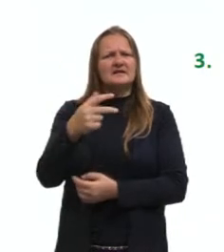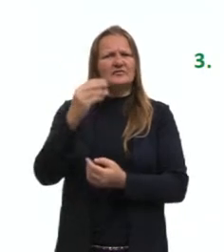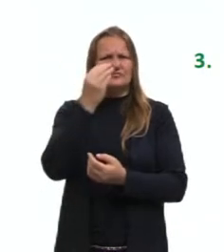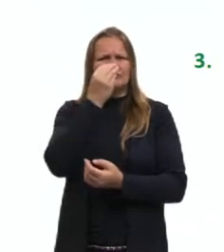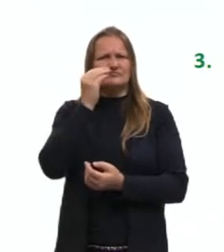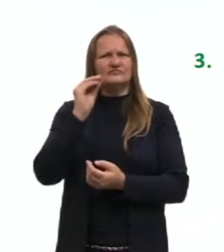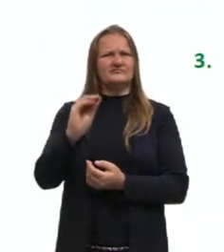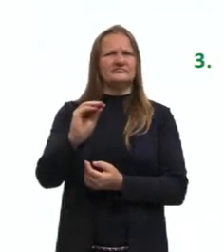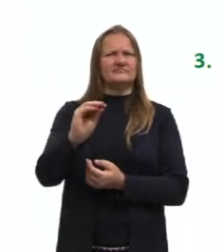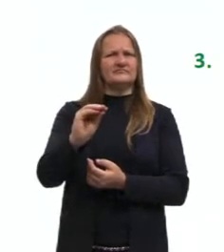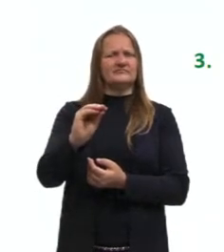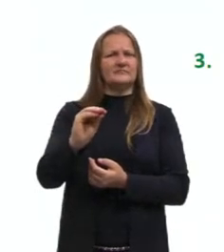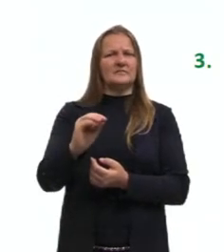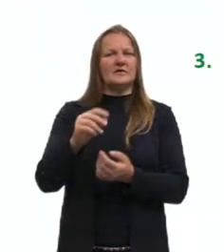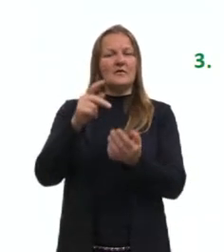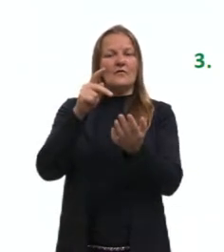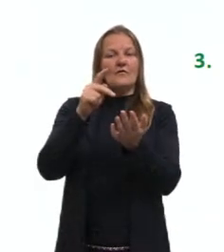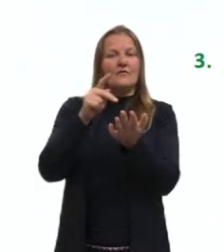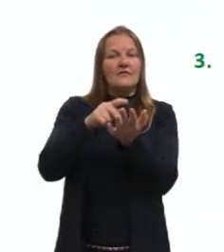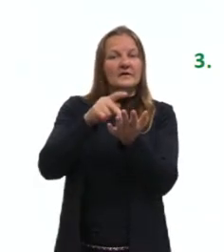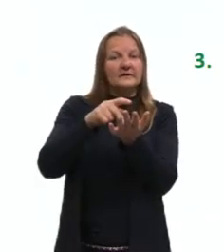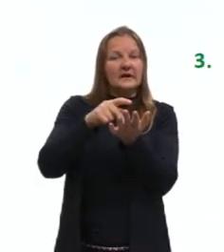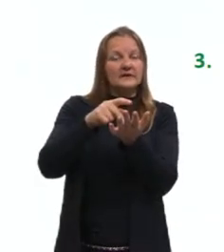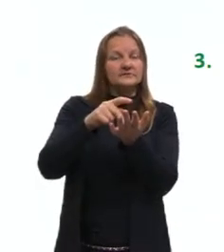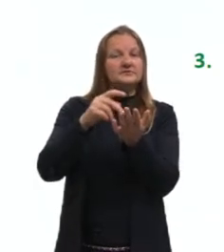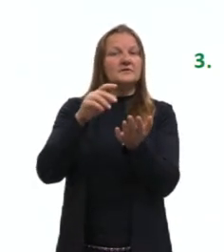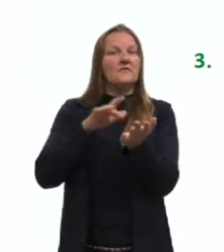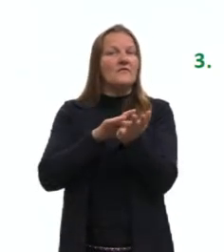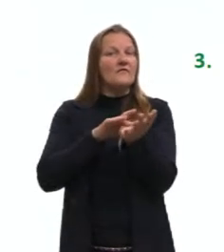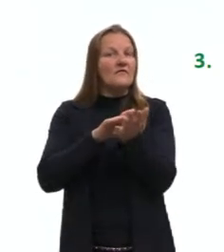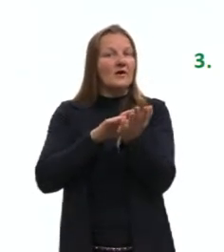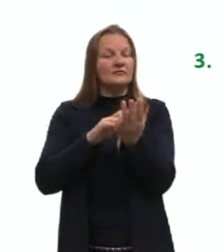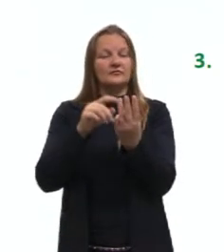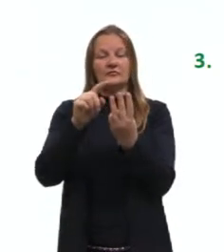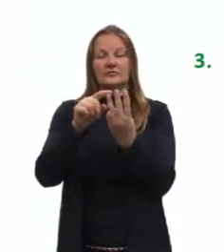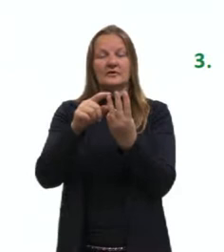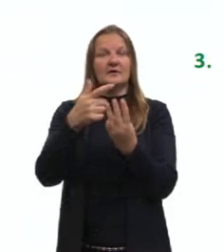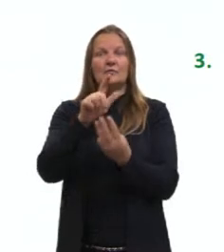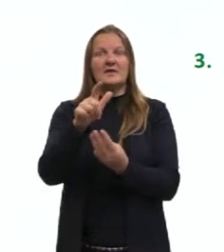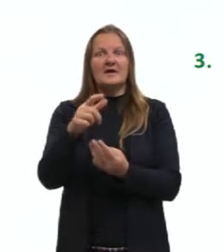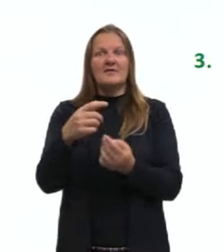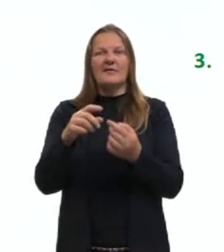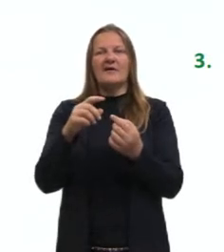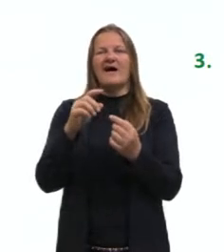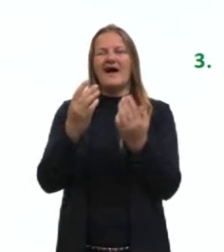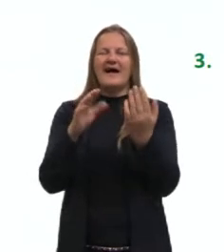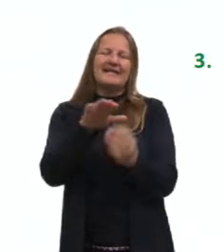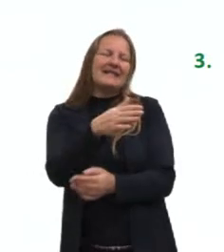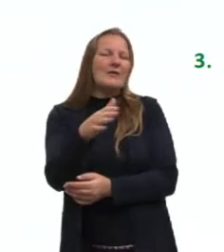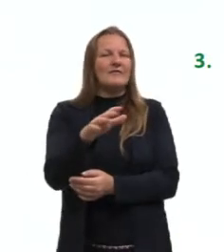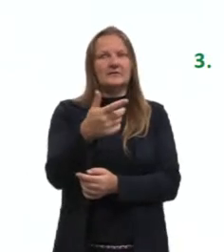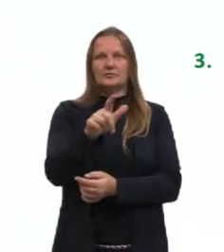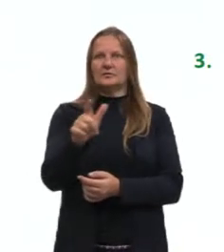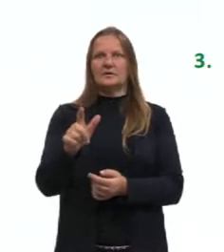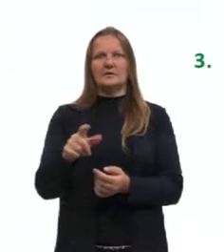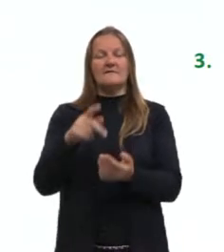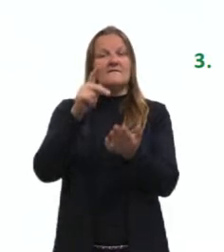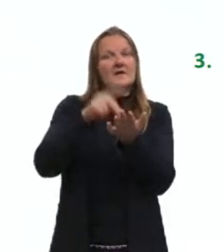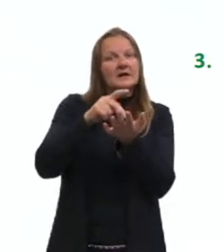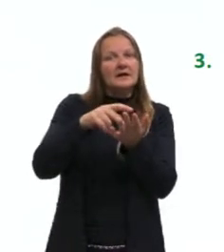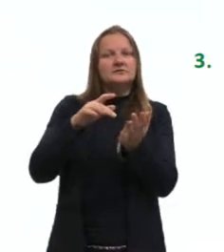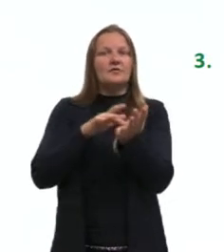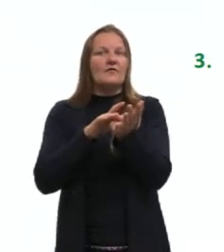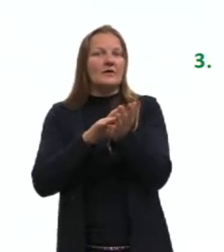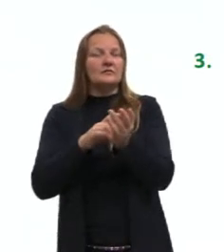verdadeira ou falsa, não havendo outra alternativa. Então, entra novamente essa questão. Se a sentença